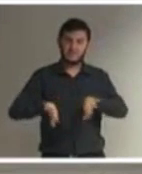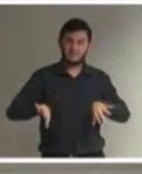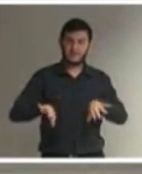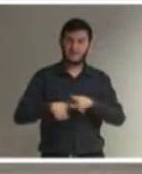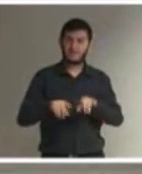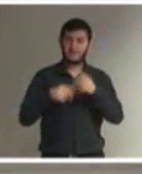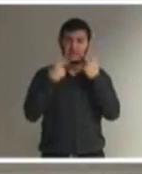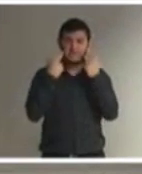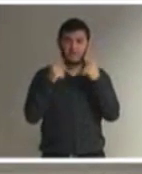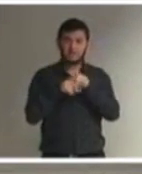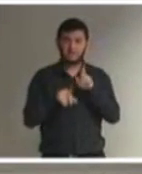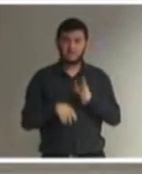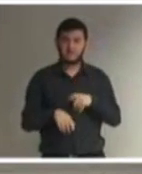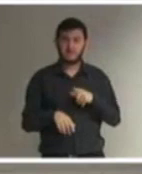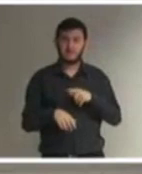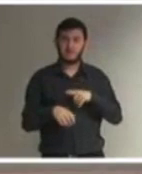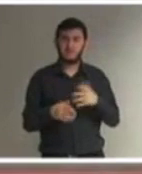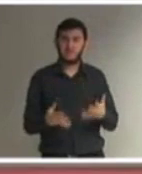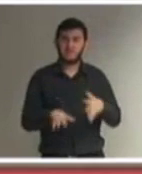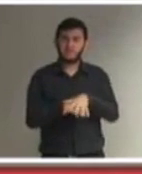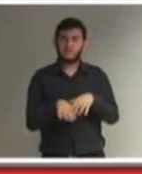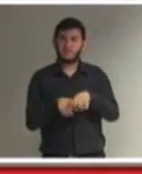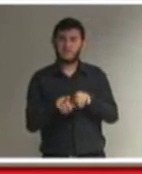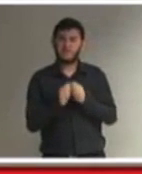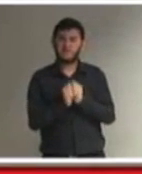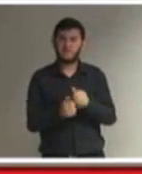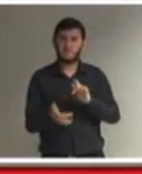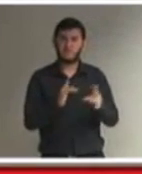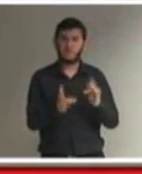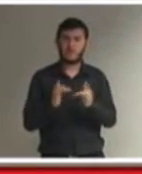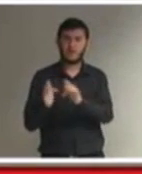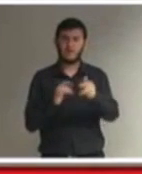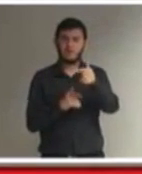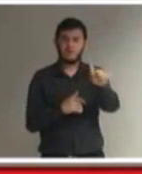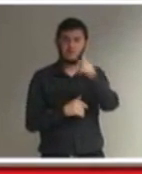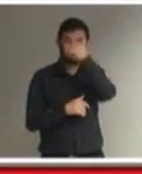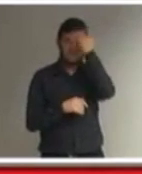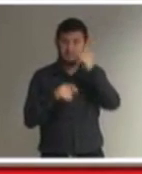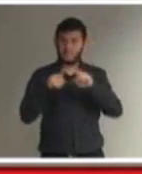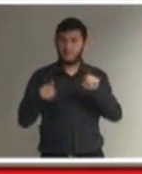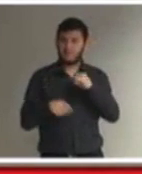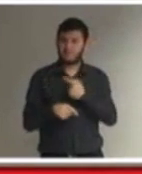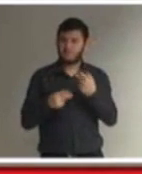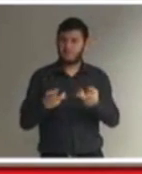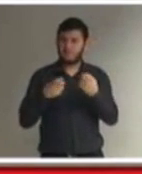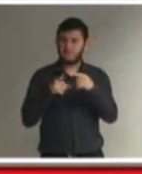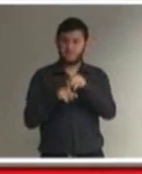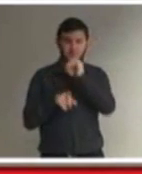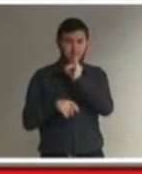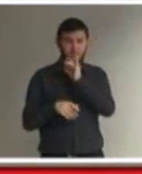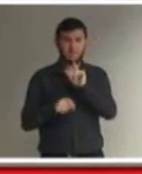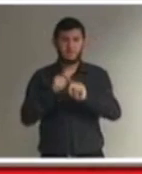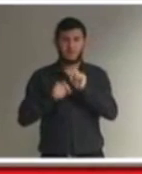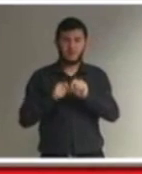ela está no mesmo ambiente que as demais pessoas, e em tese é uma separação que vai em benefício da pessoa com deficiência.